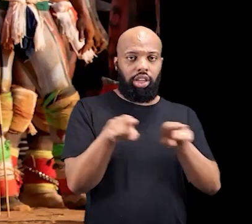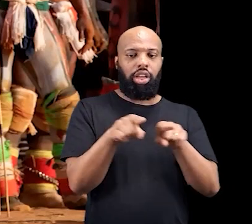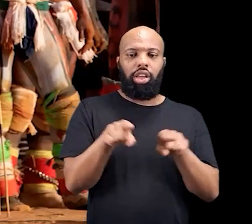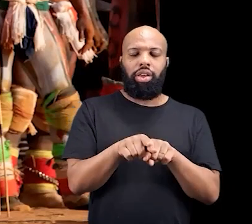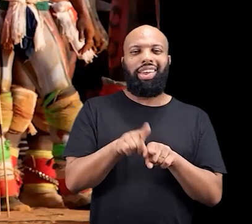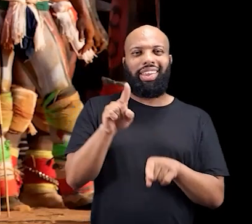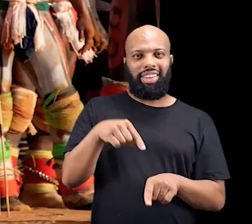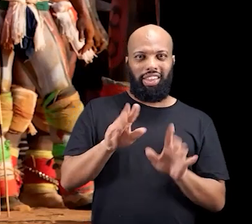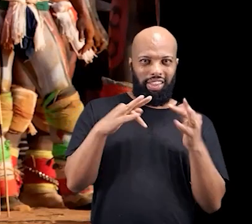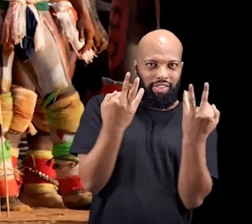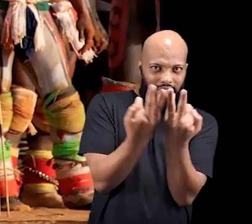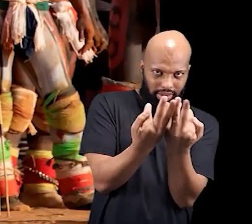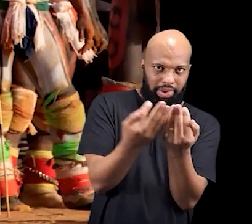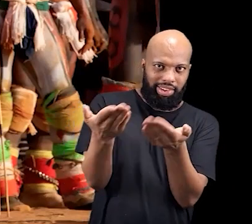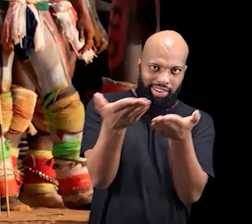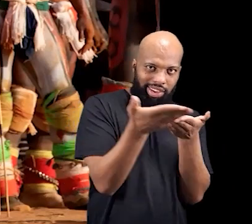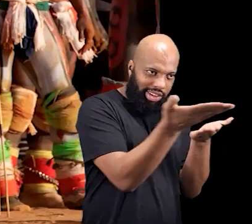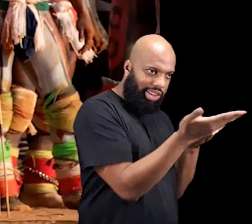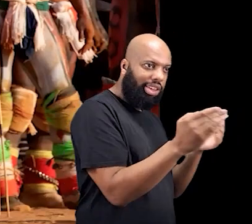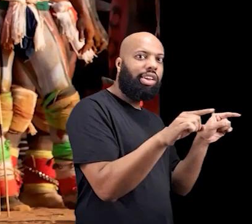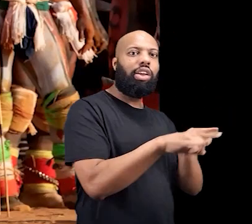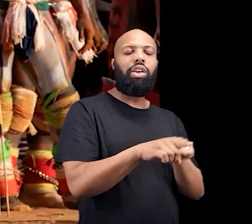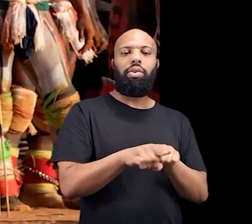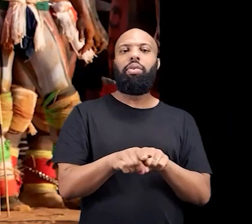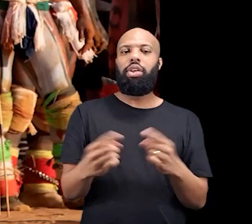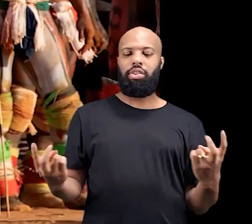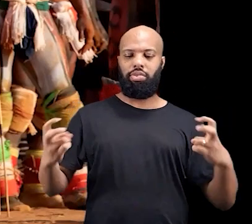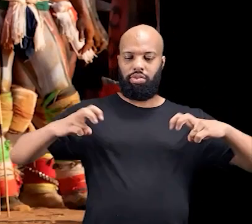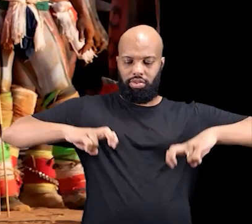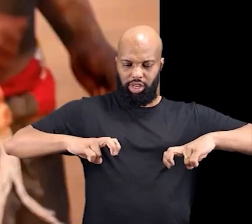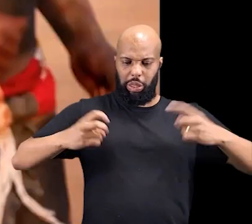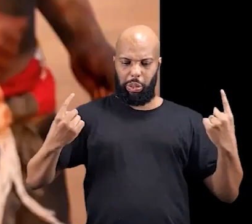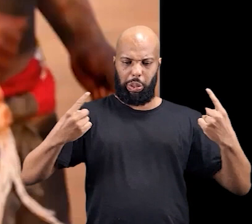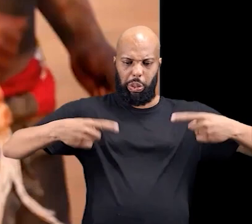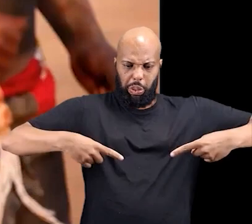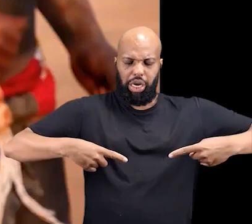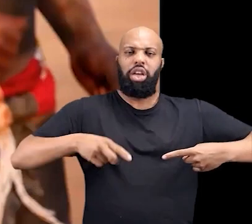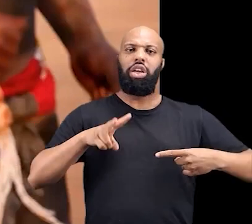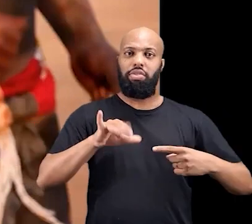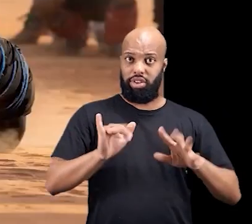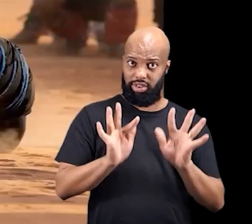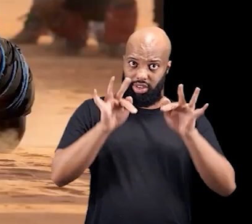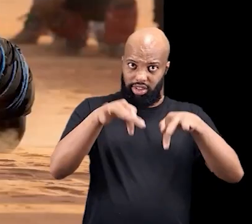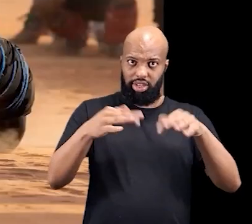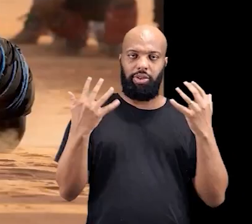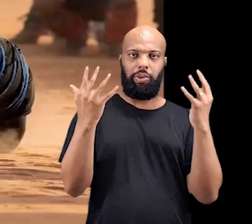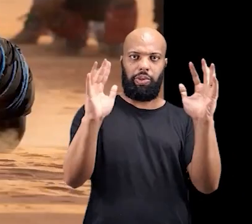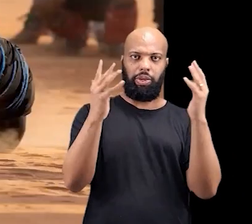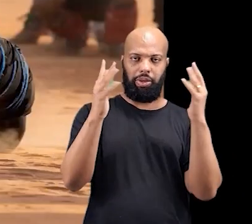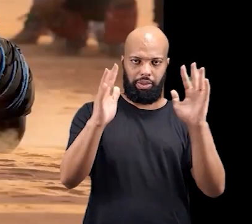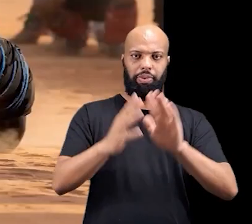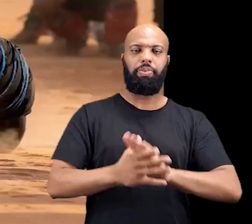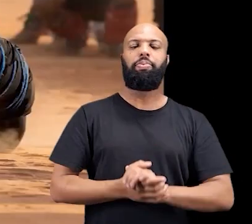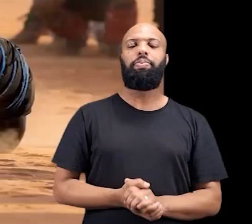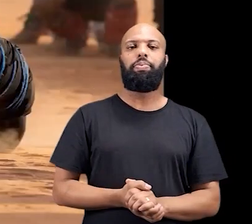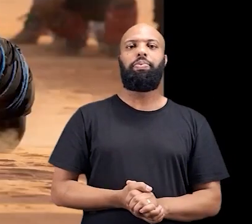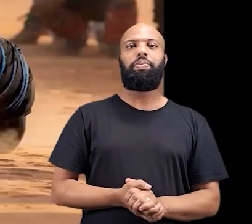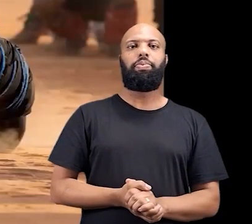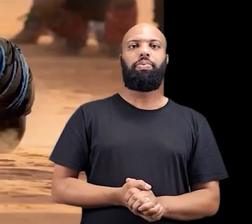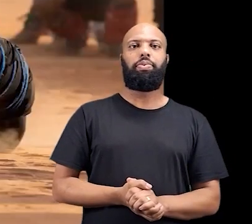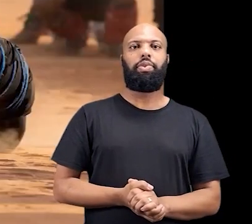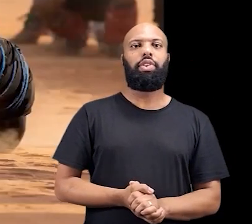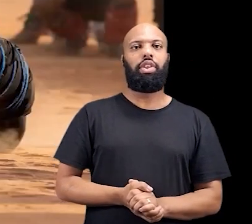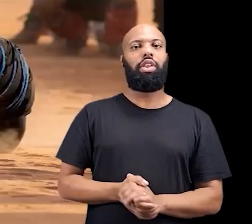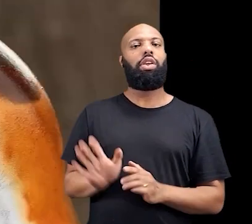alapite, que é quem está também recebendo esses lutadores para que eles possam finalizar essa